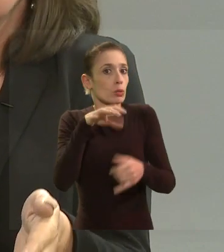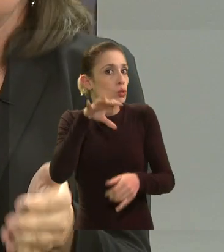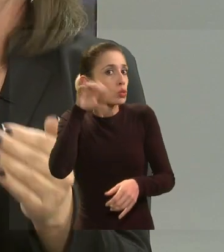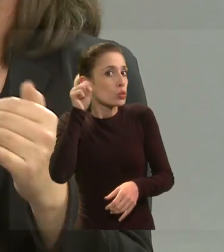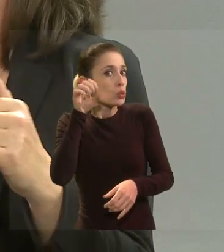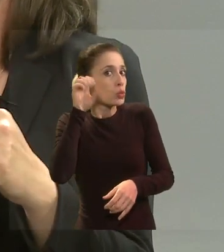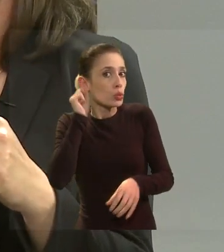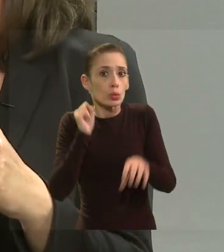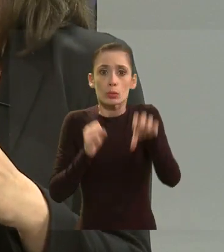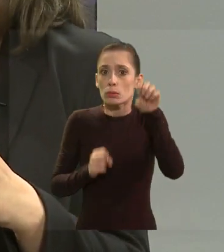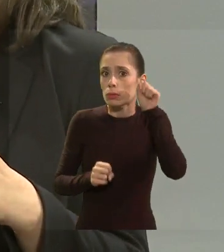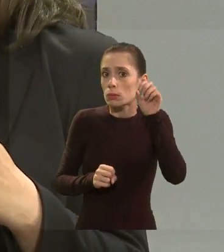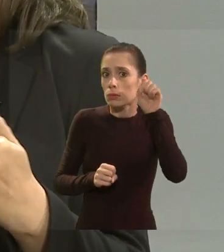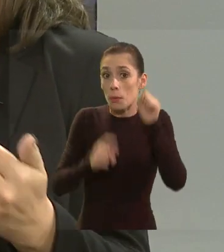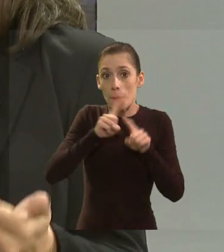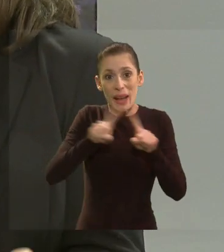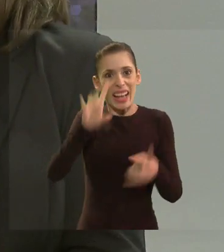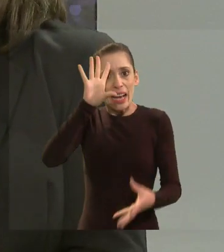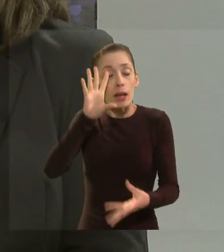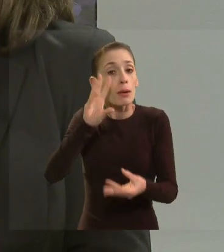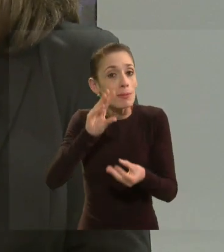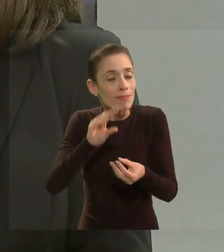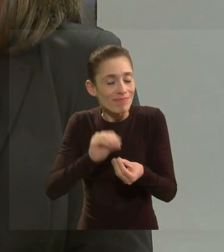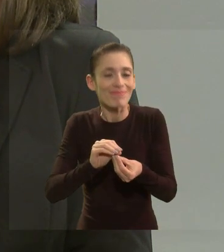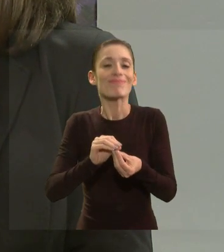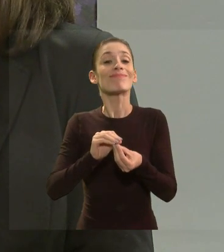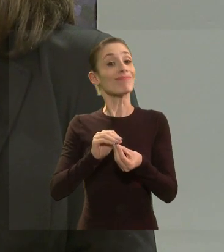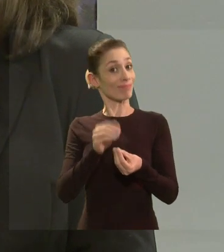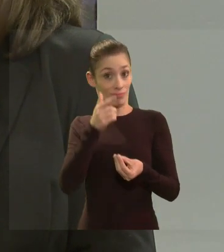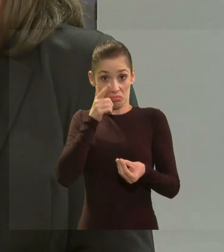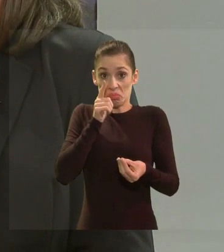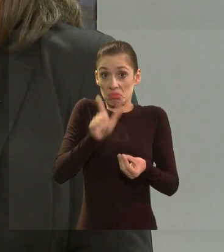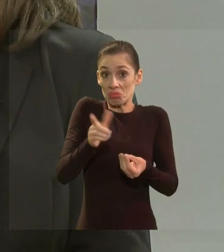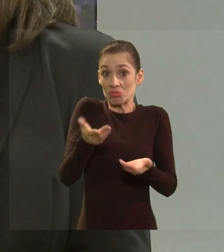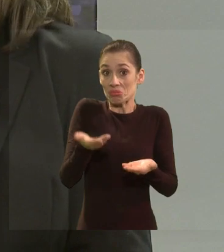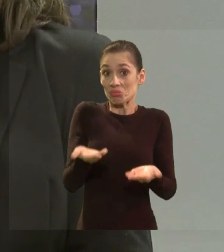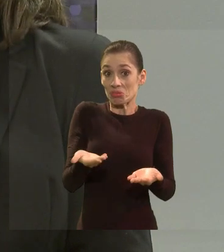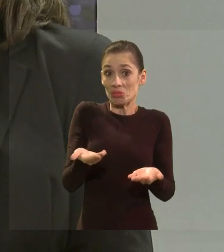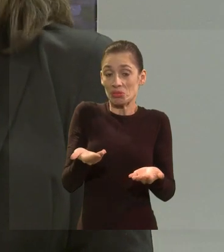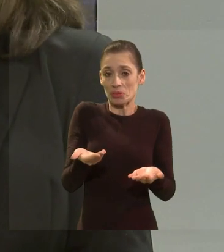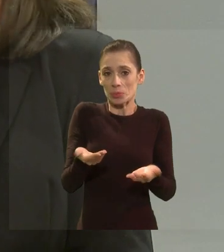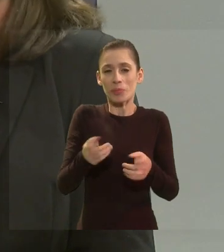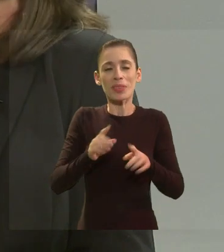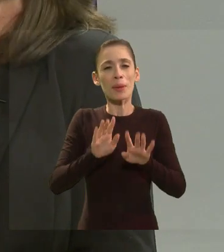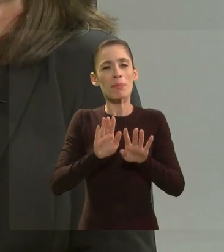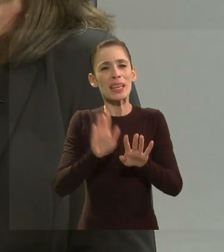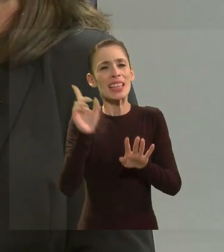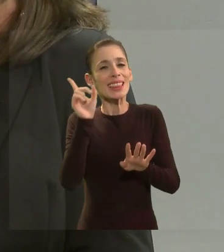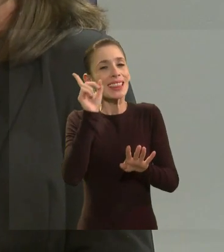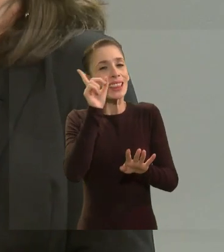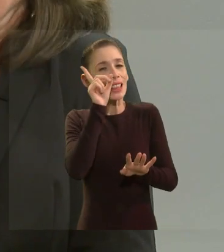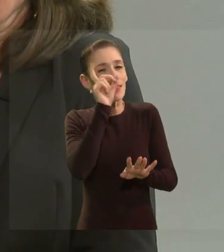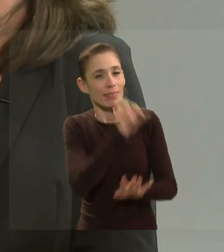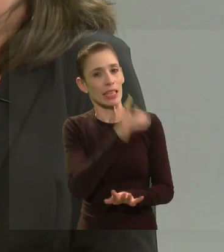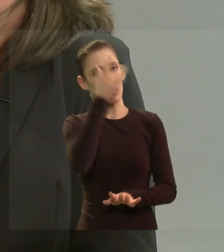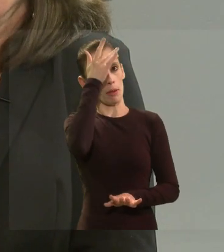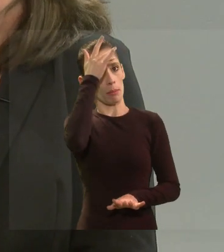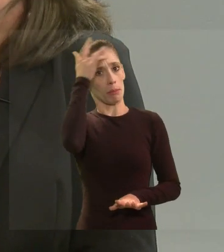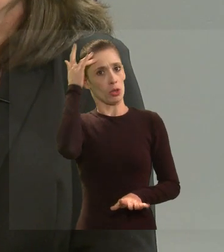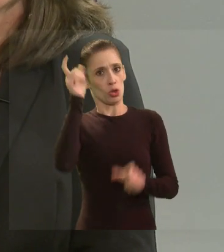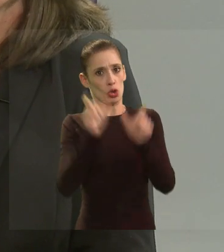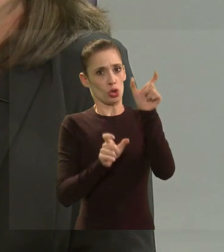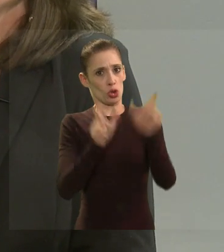informação, mas não a de compreensão. Então, por exemplo, mas isso é difícil das pessoas entenderem,